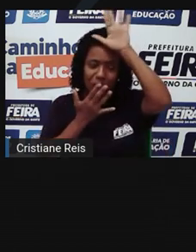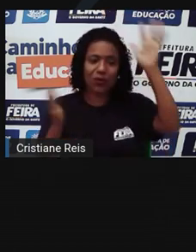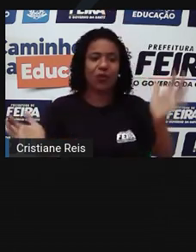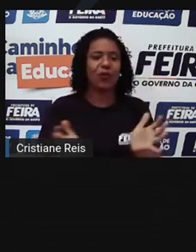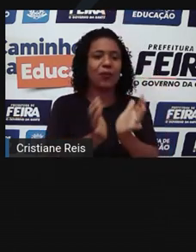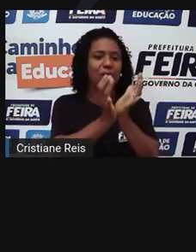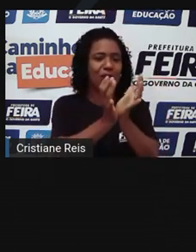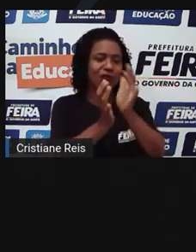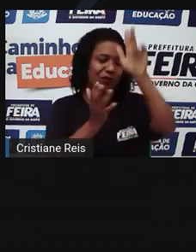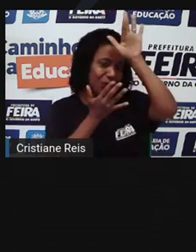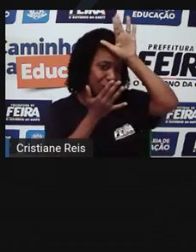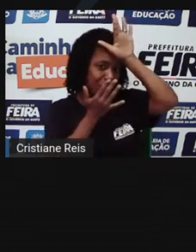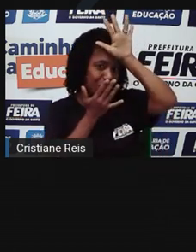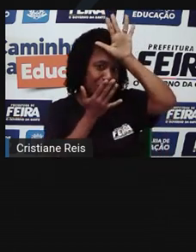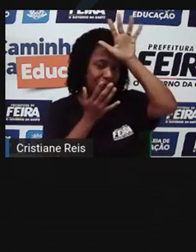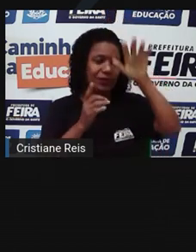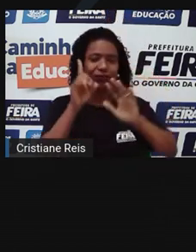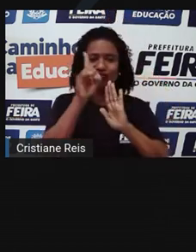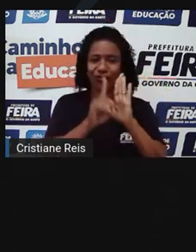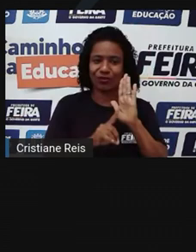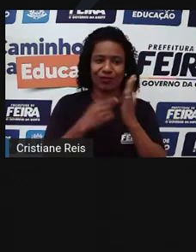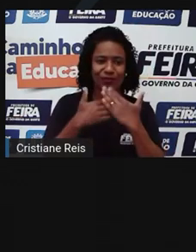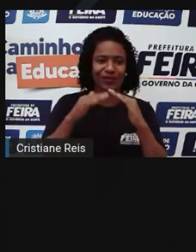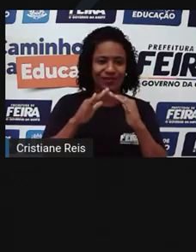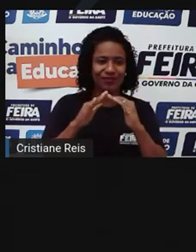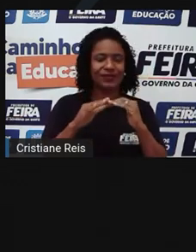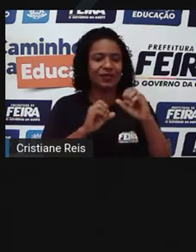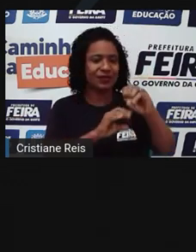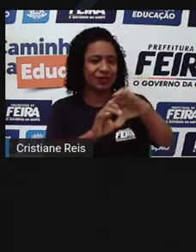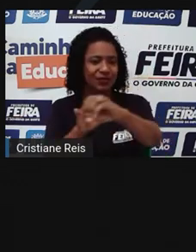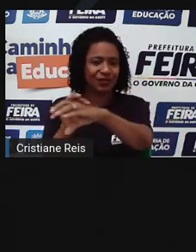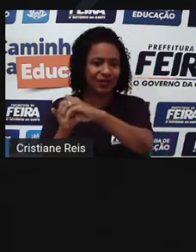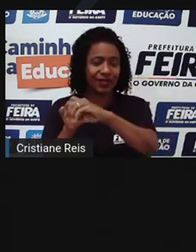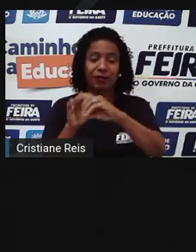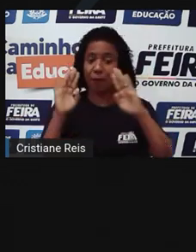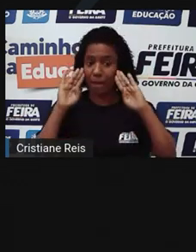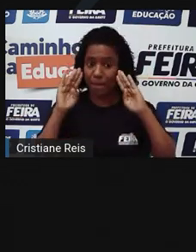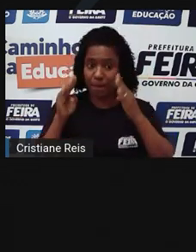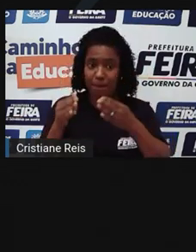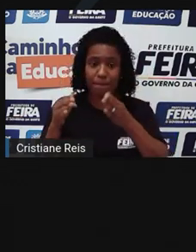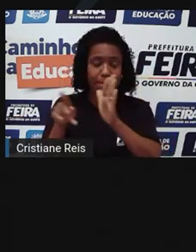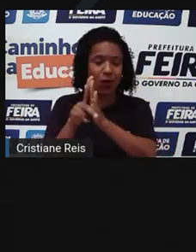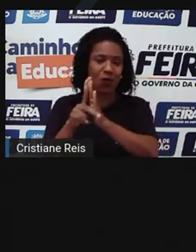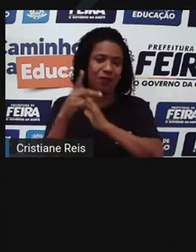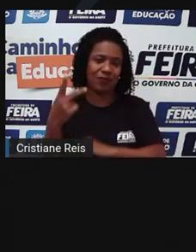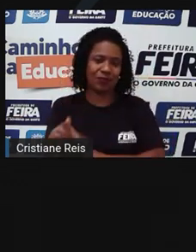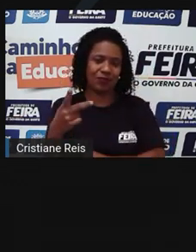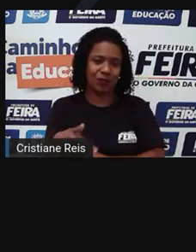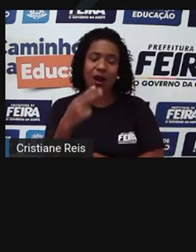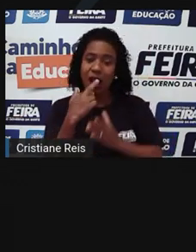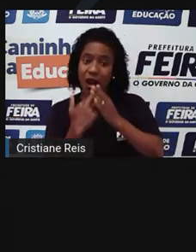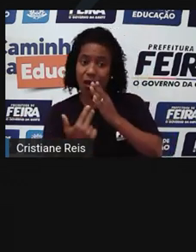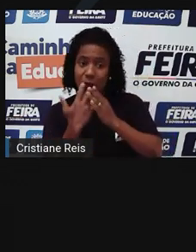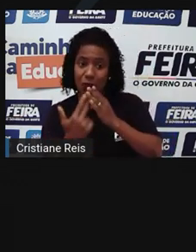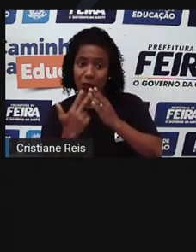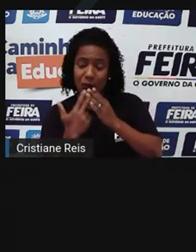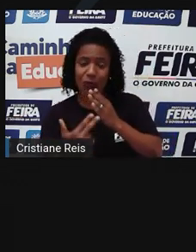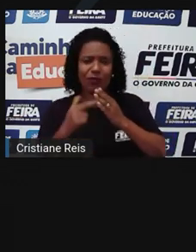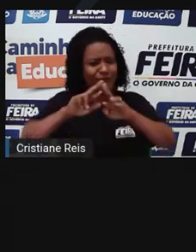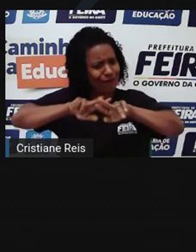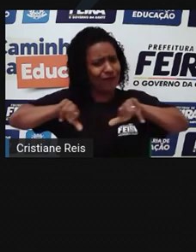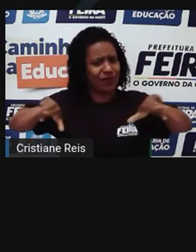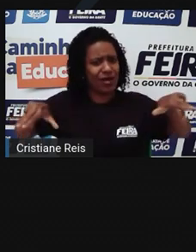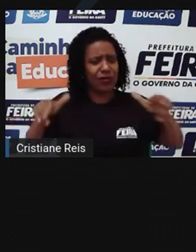a uma educação escolar específica, diferenciada, intercultural, bilíngue, multilingue e